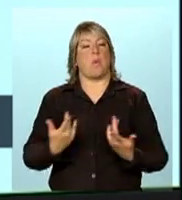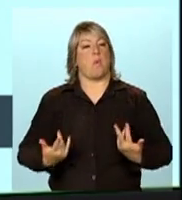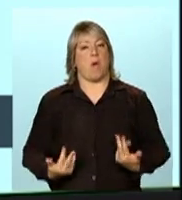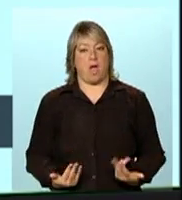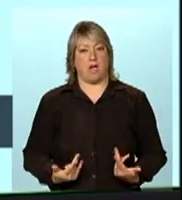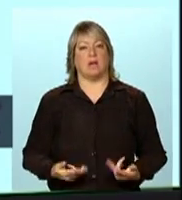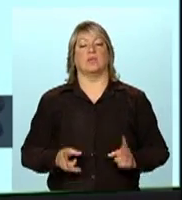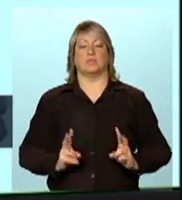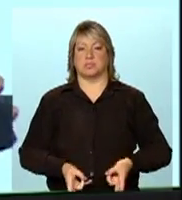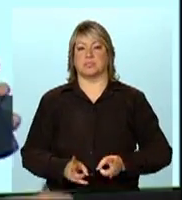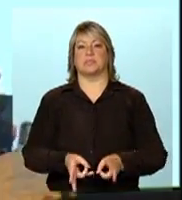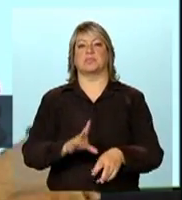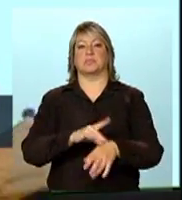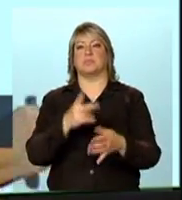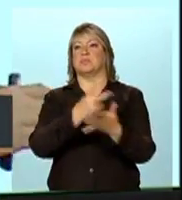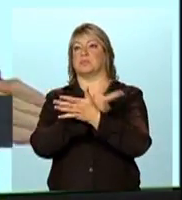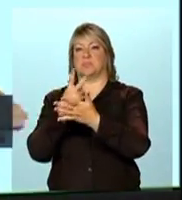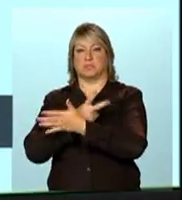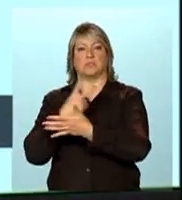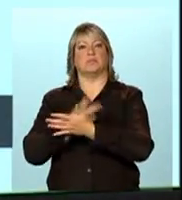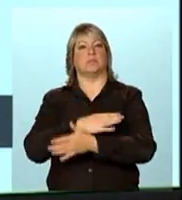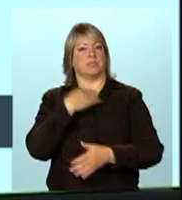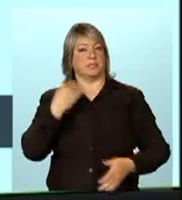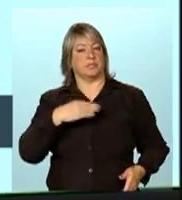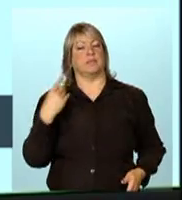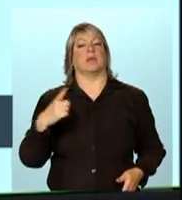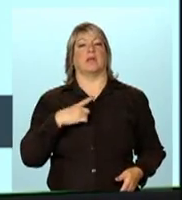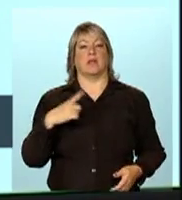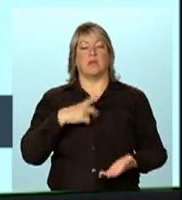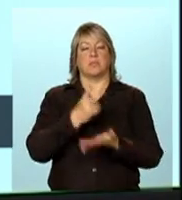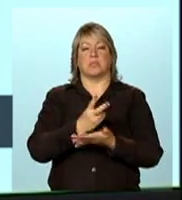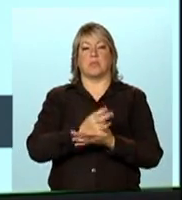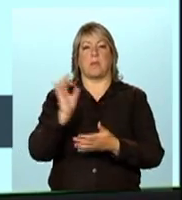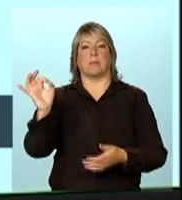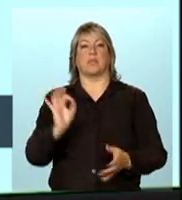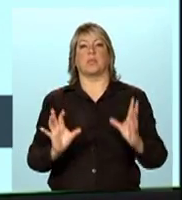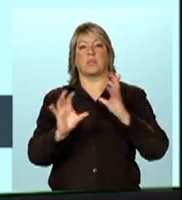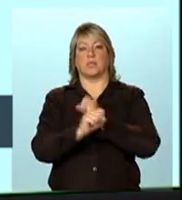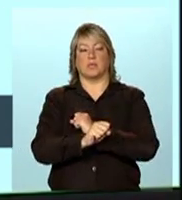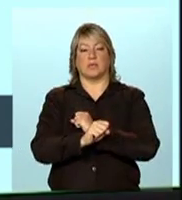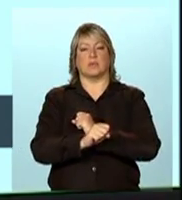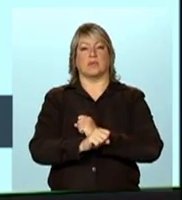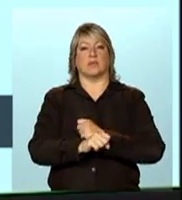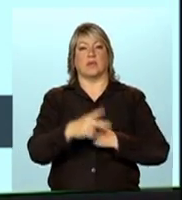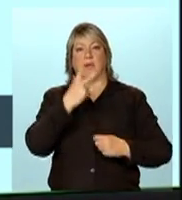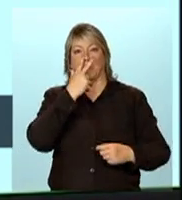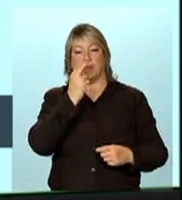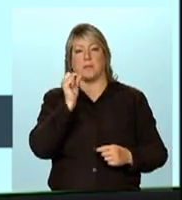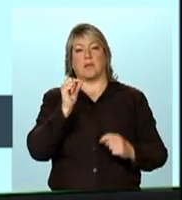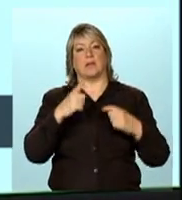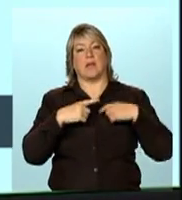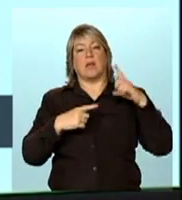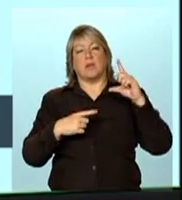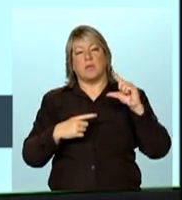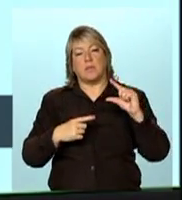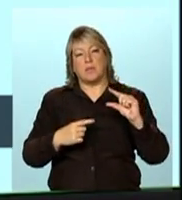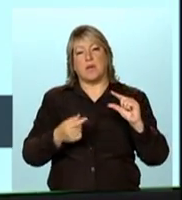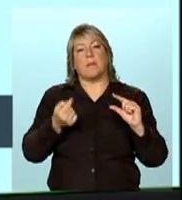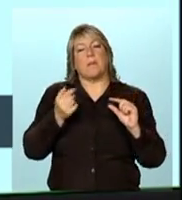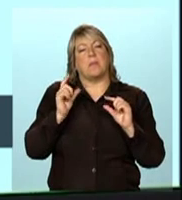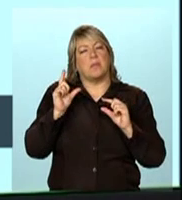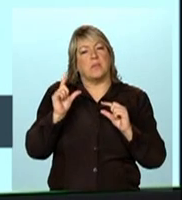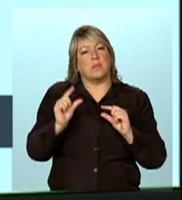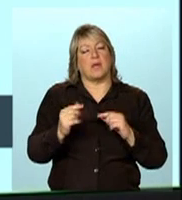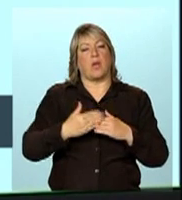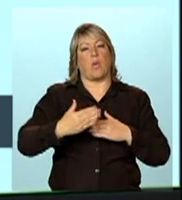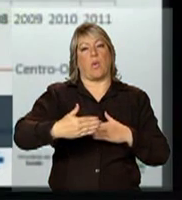da AIDS, mas significa que vem se mantendo num patamar com uma certa tendência de decrescente ao longo do tempo. Pode